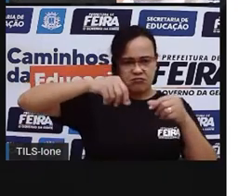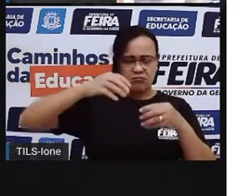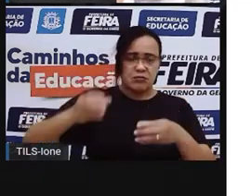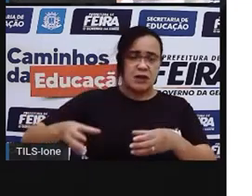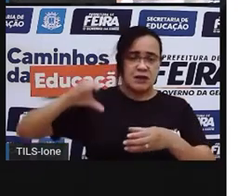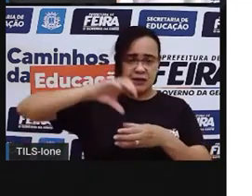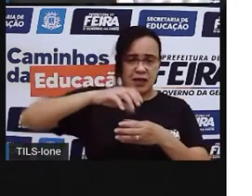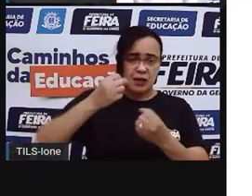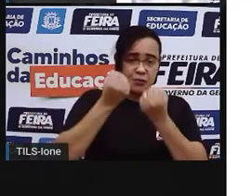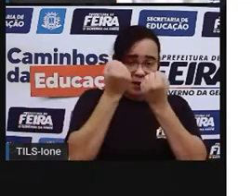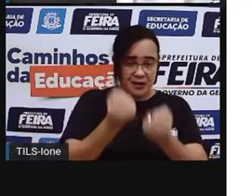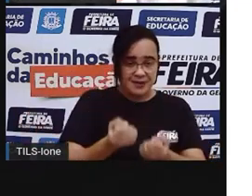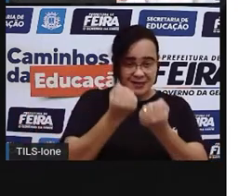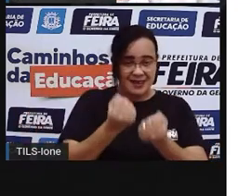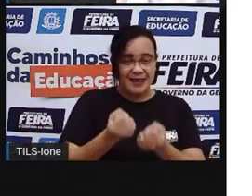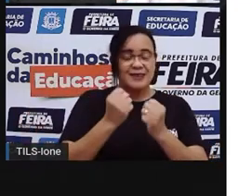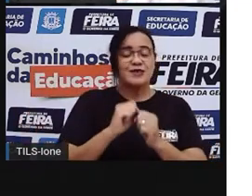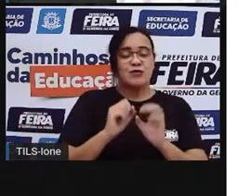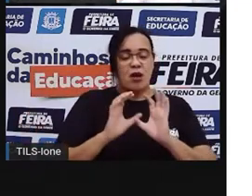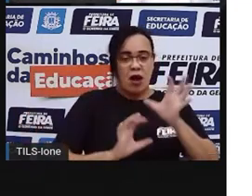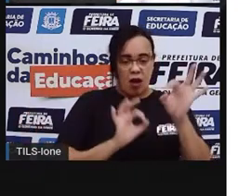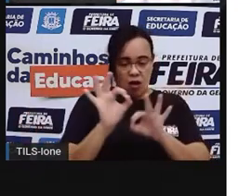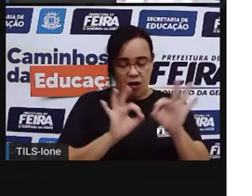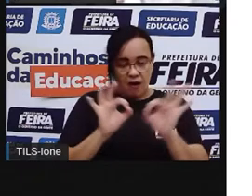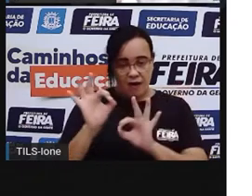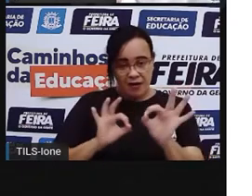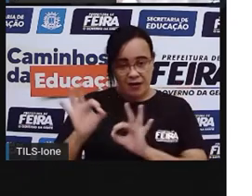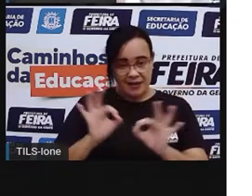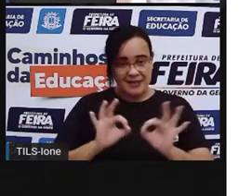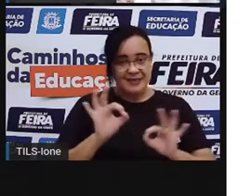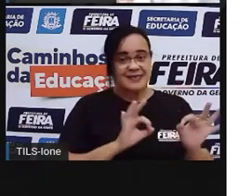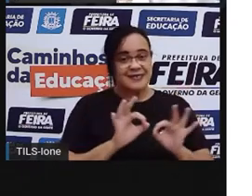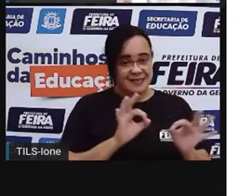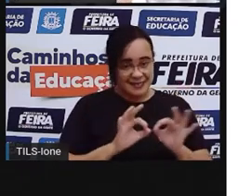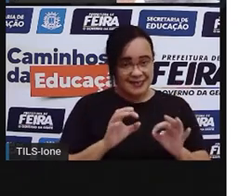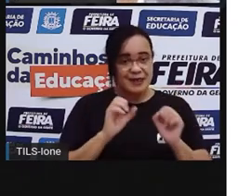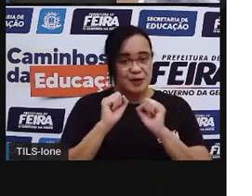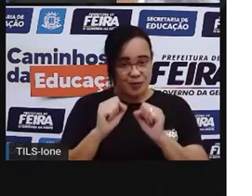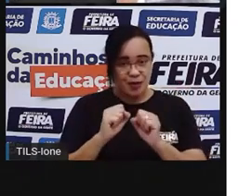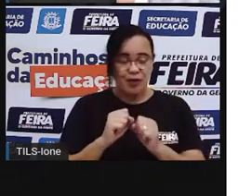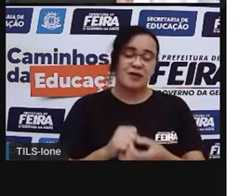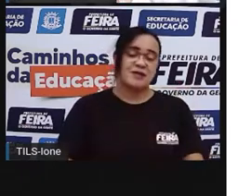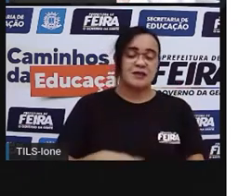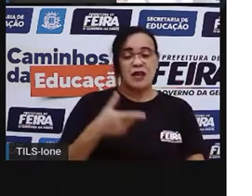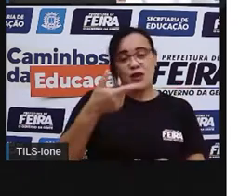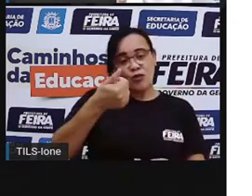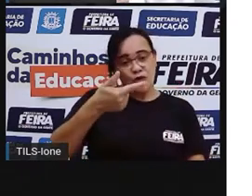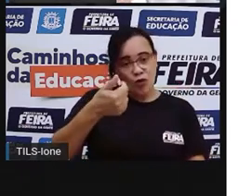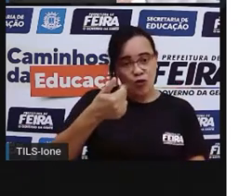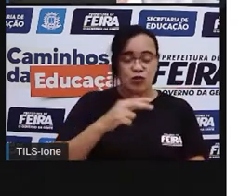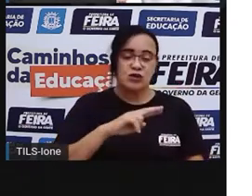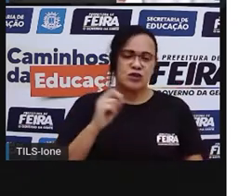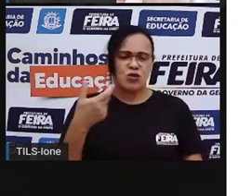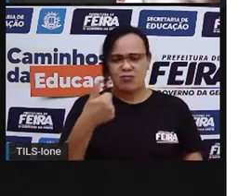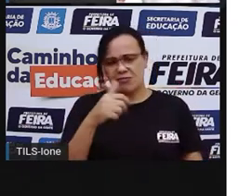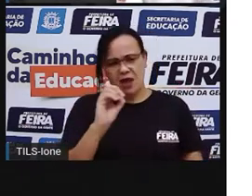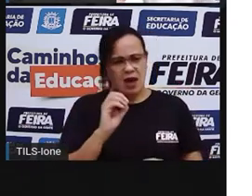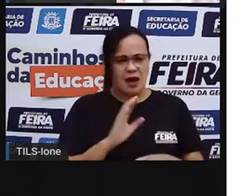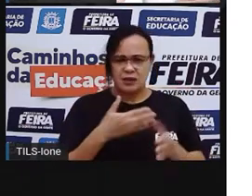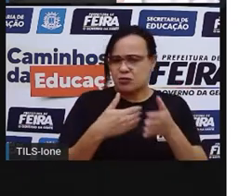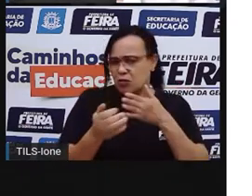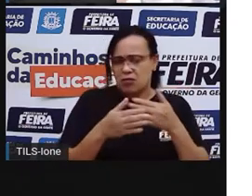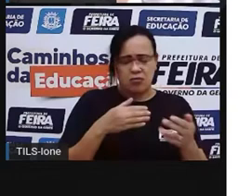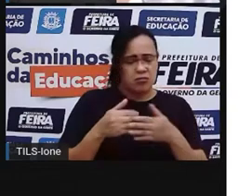ficar mais pesadinha. E aí vocês colocam, né? Pode ser, como a que coloco aqui, pode pegar 12 garrafas pet ou pode ser menos. Vai continuar de